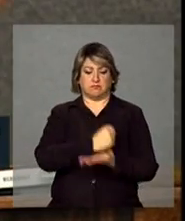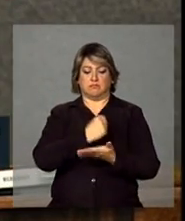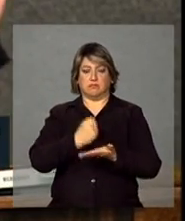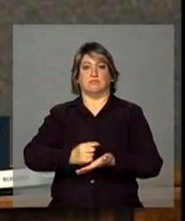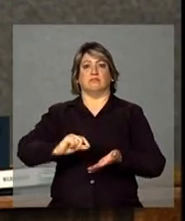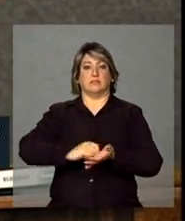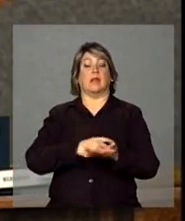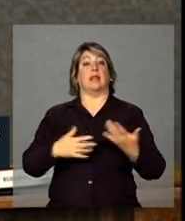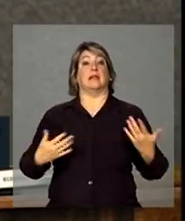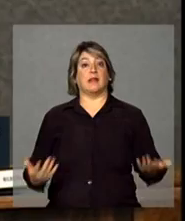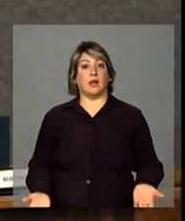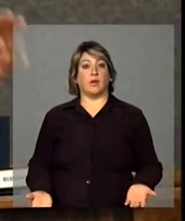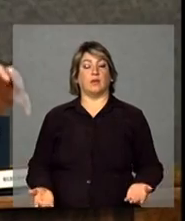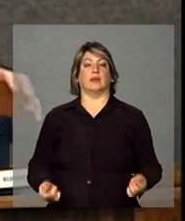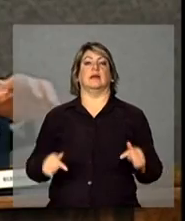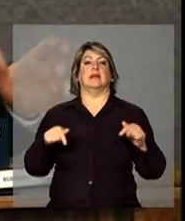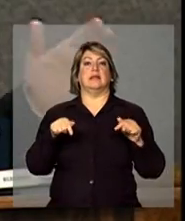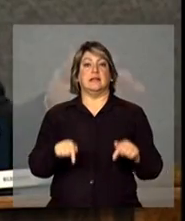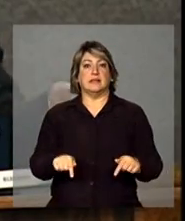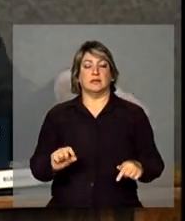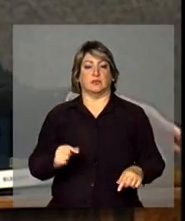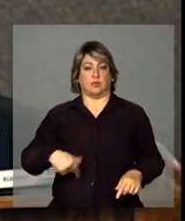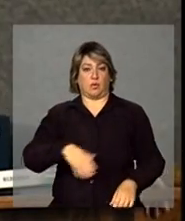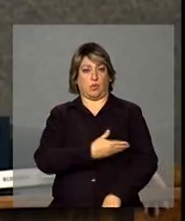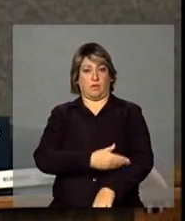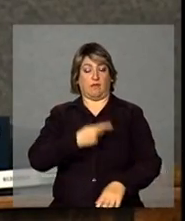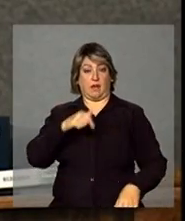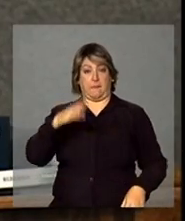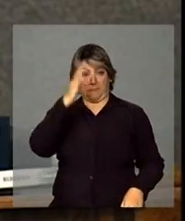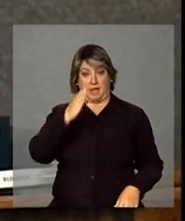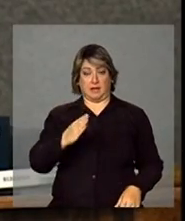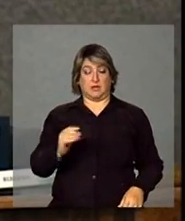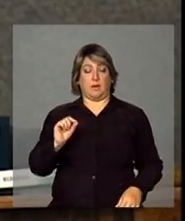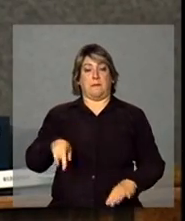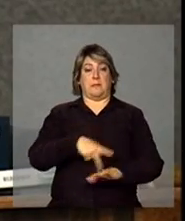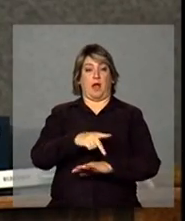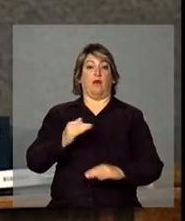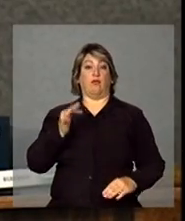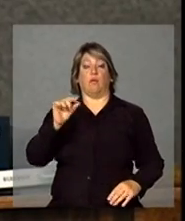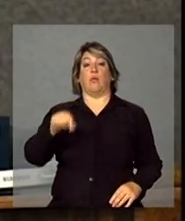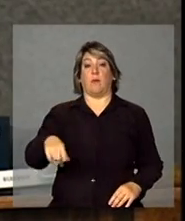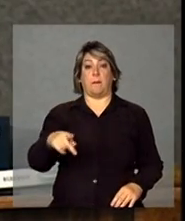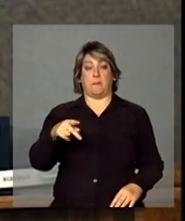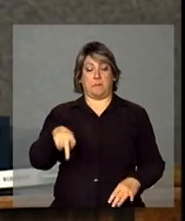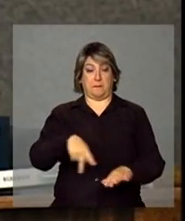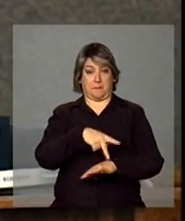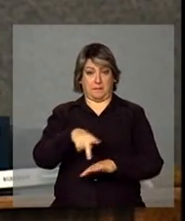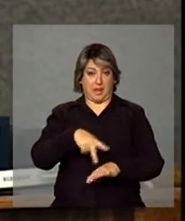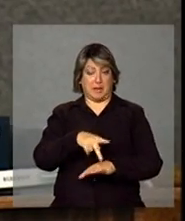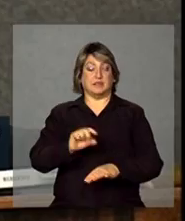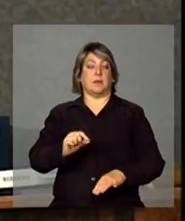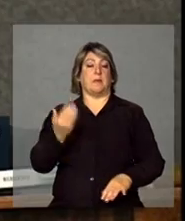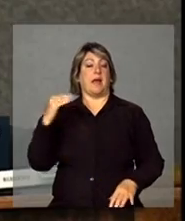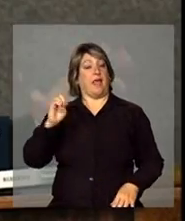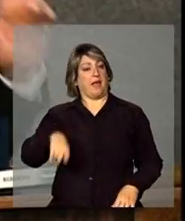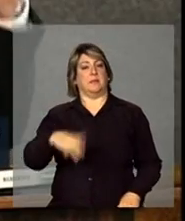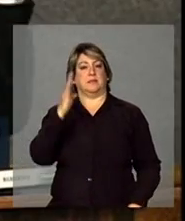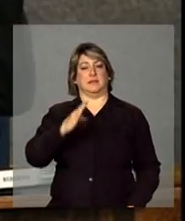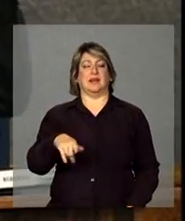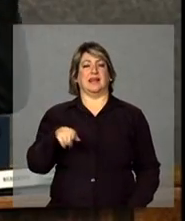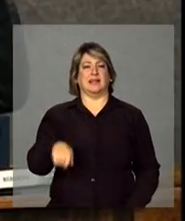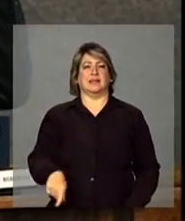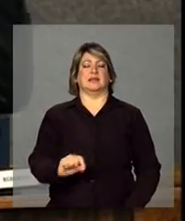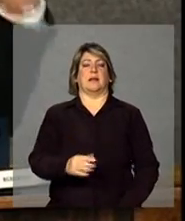Então, quer dizer, isso, na verdade, a gente costuma dizer que o Brasil é o país do futuro, o que o Brasil tem sido é o país do passado. Essas práticas meio